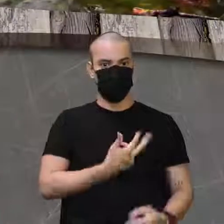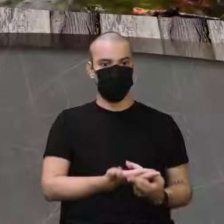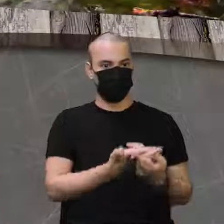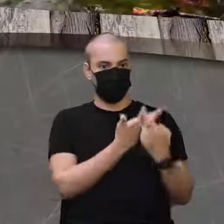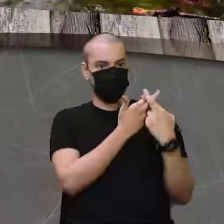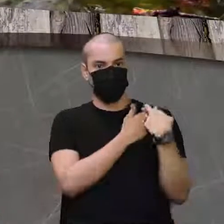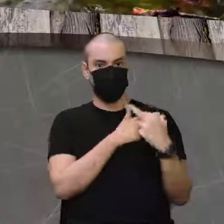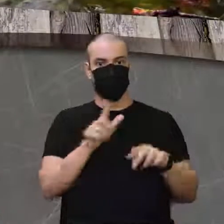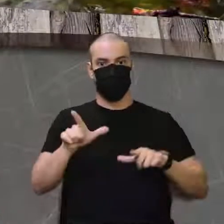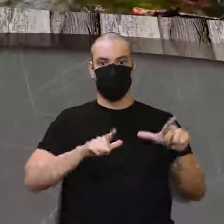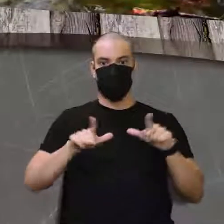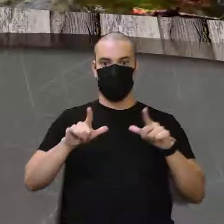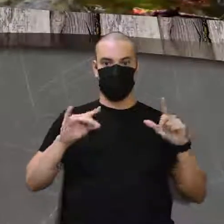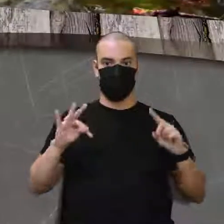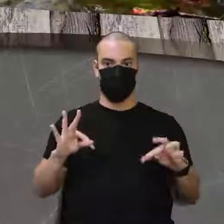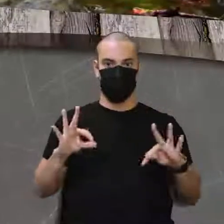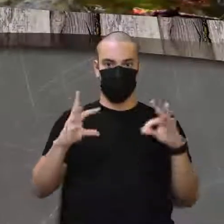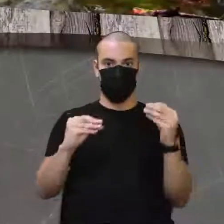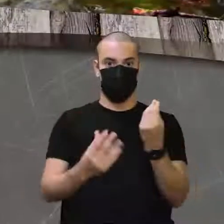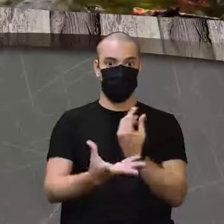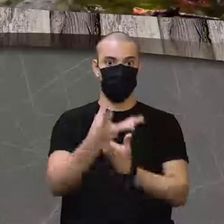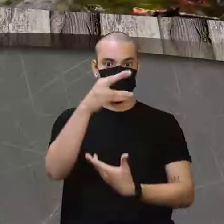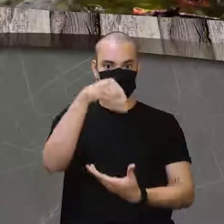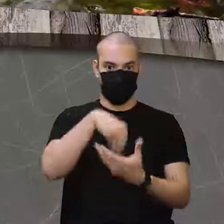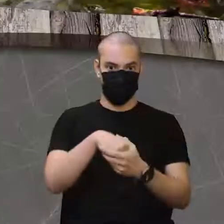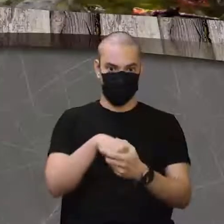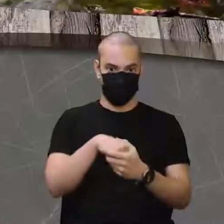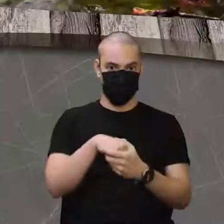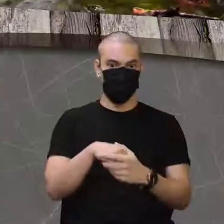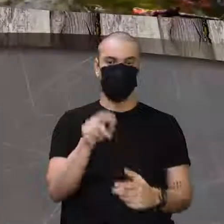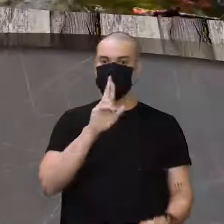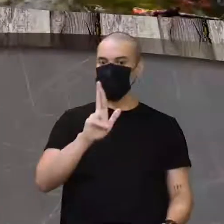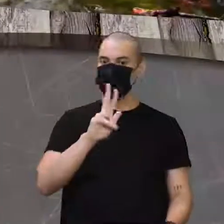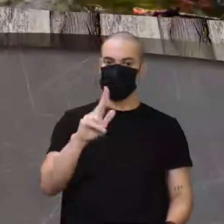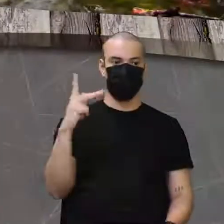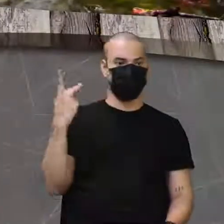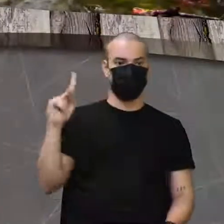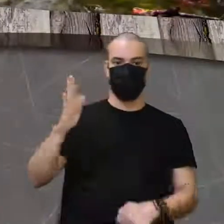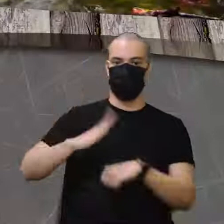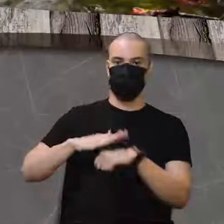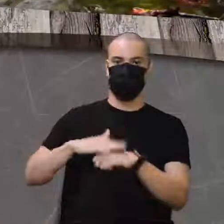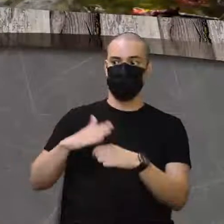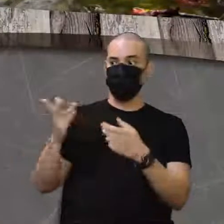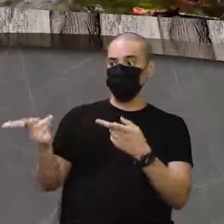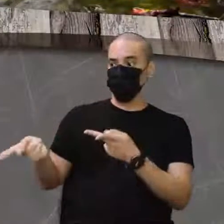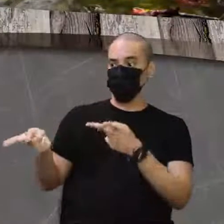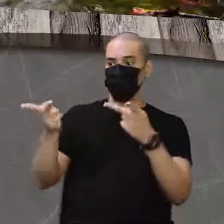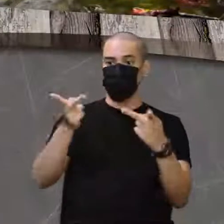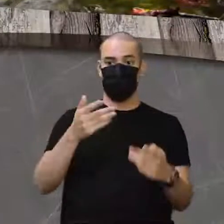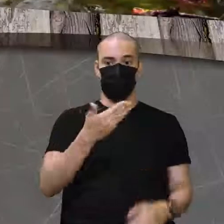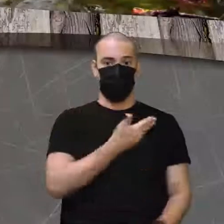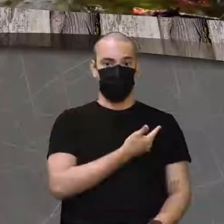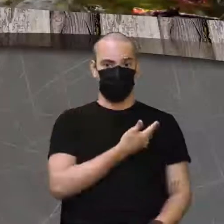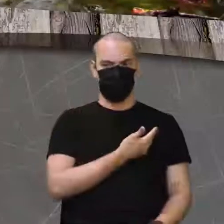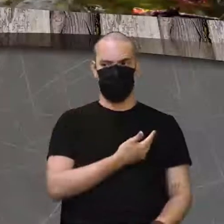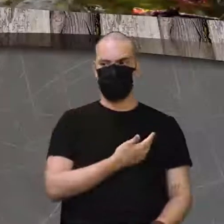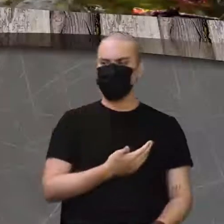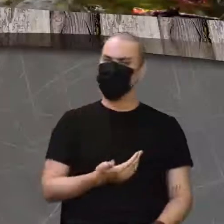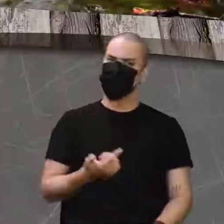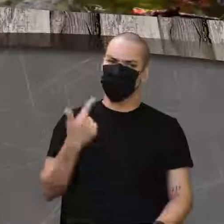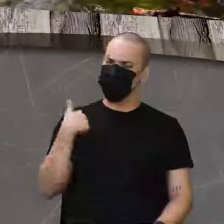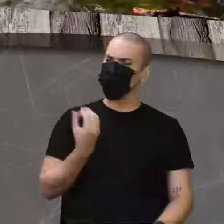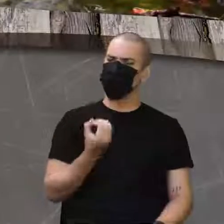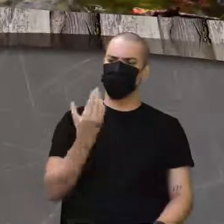ali pelo trabalho todinho na navegação, não era ele. Ele foi convidado como um amigo. Ó, eu vou